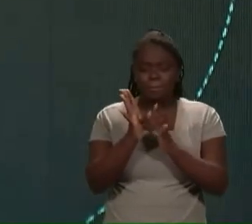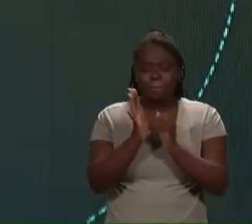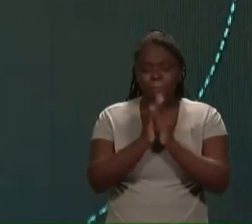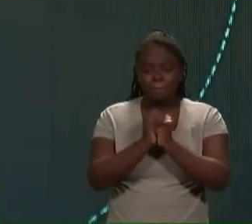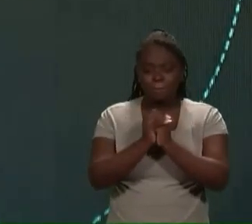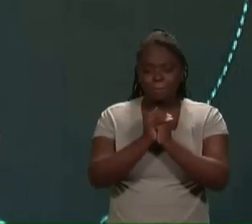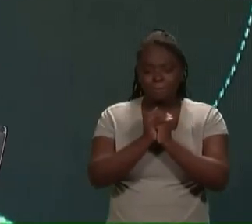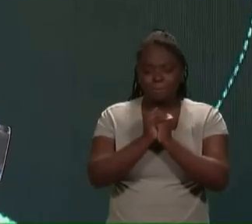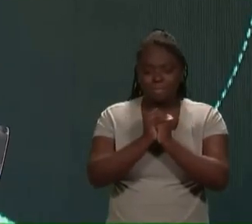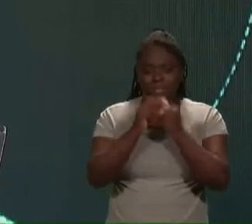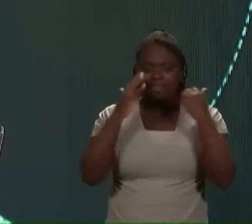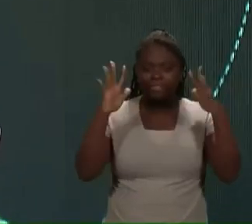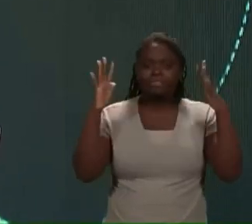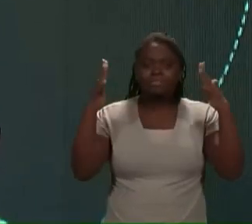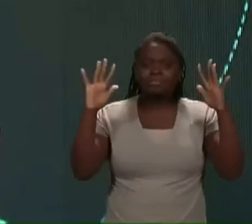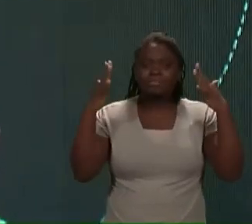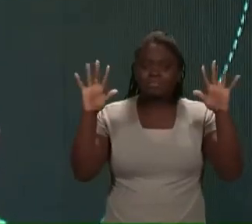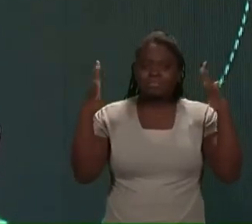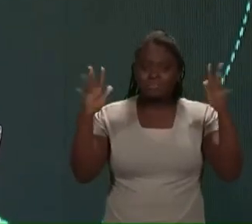bem forte o nome de Jesus.